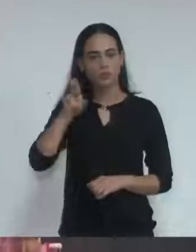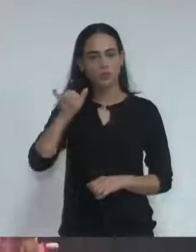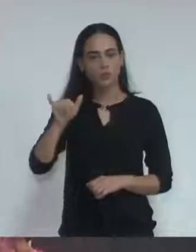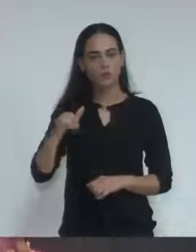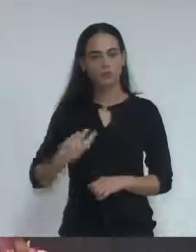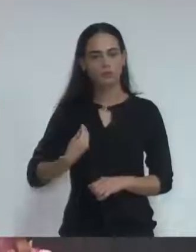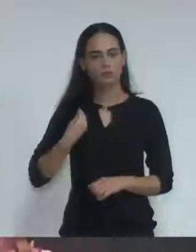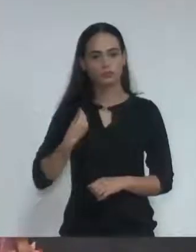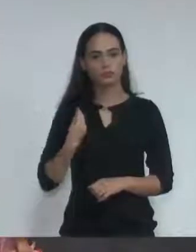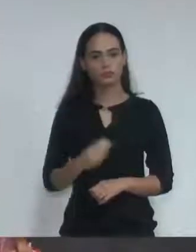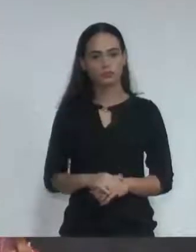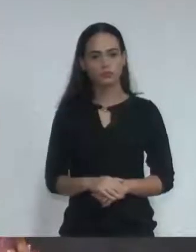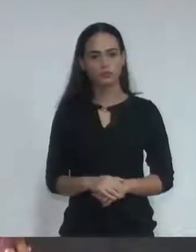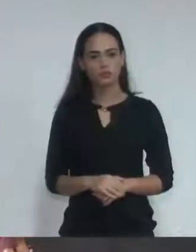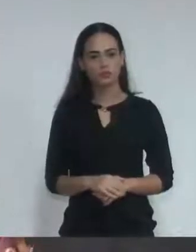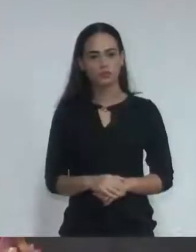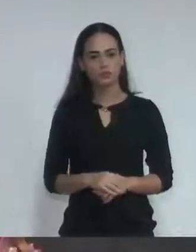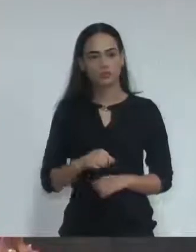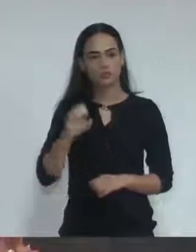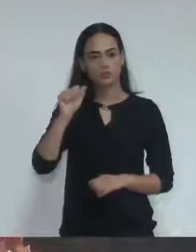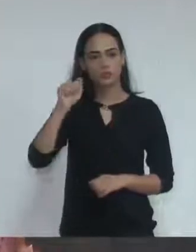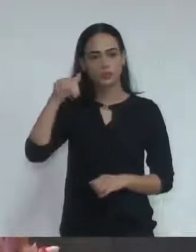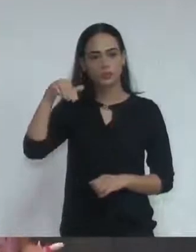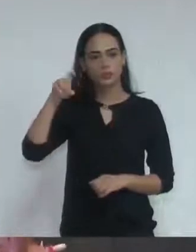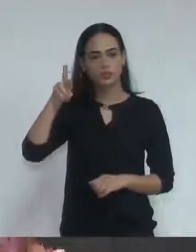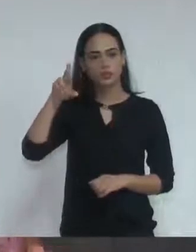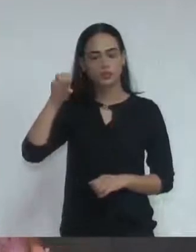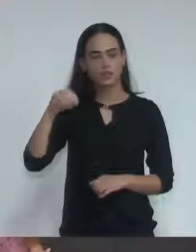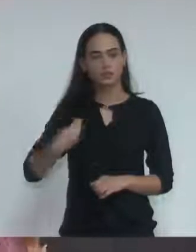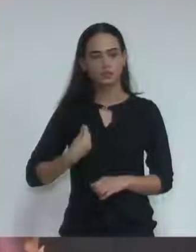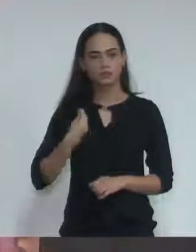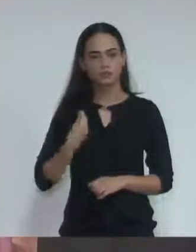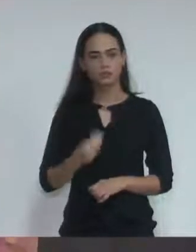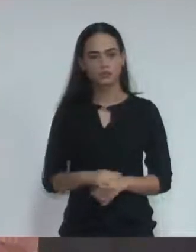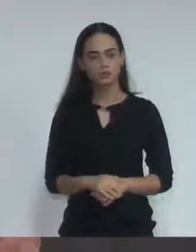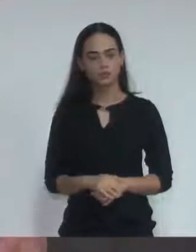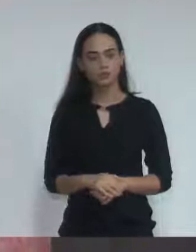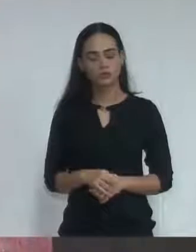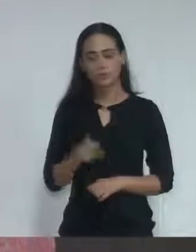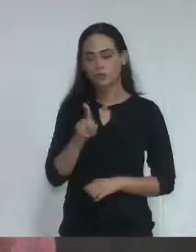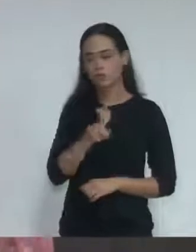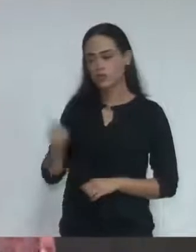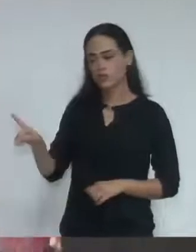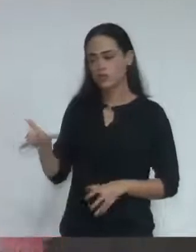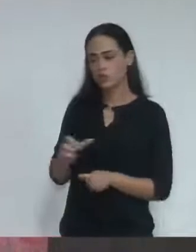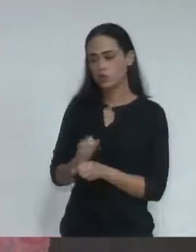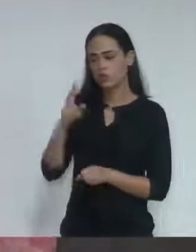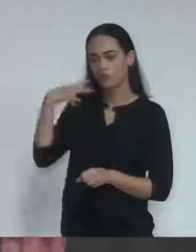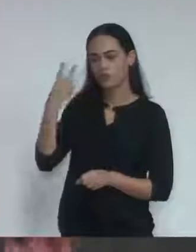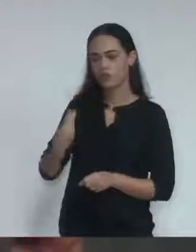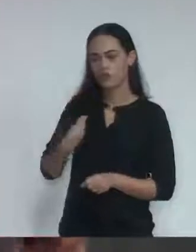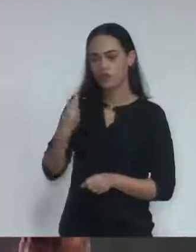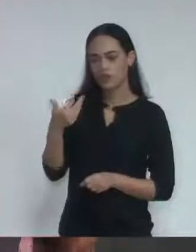Presente. Vereador Sandro Rebeca. Presente. Senhor presidente, dez vereadores presentes.